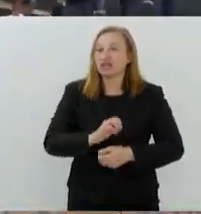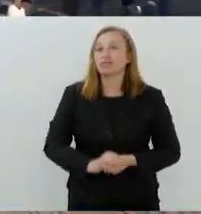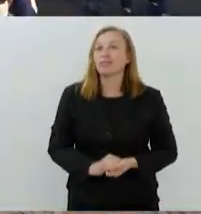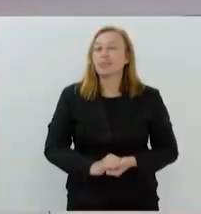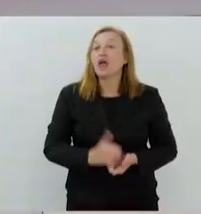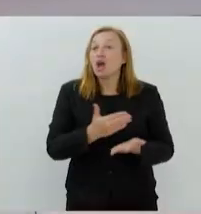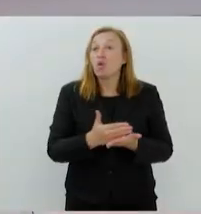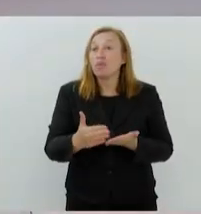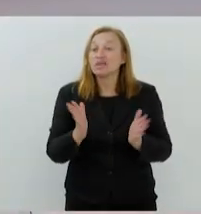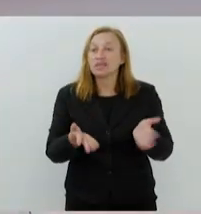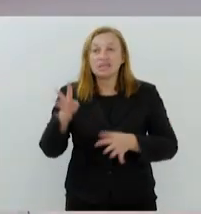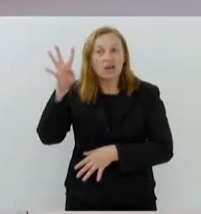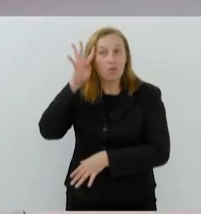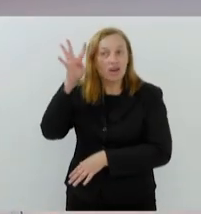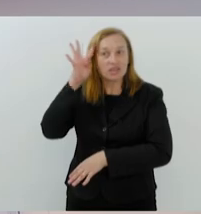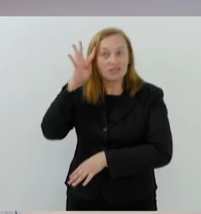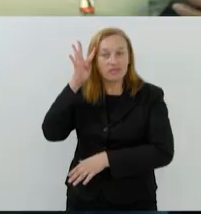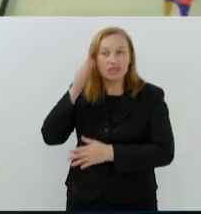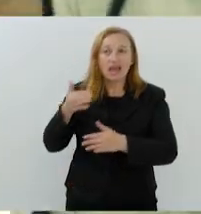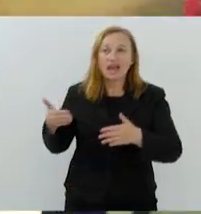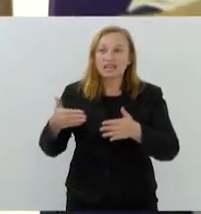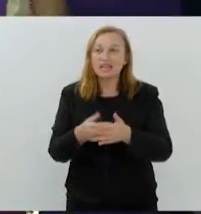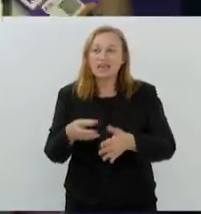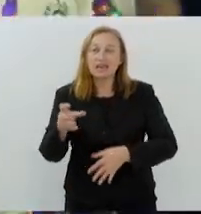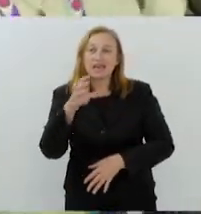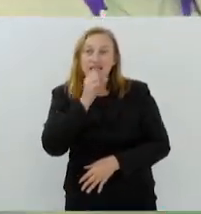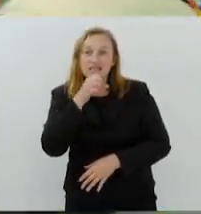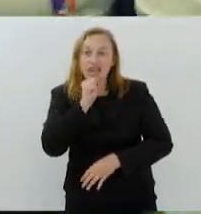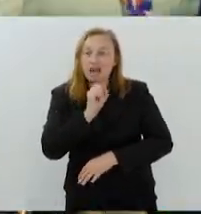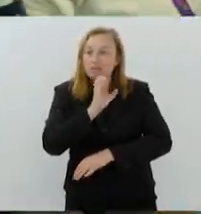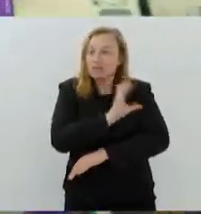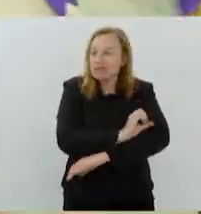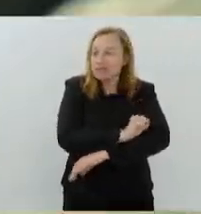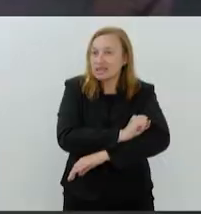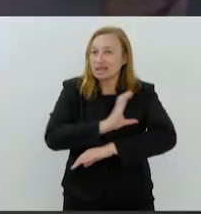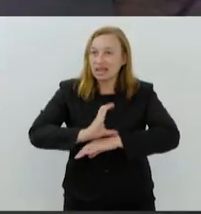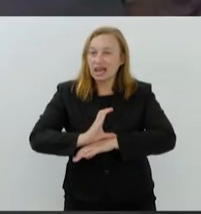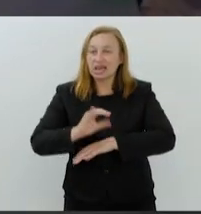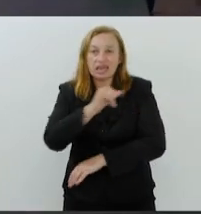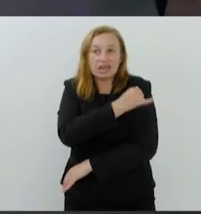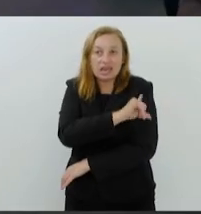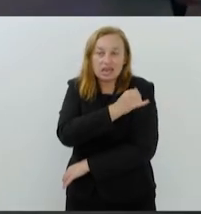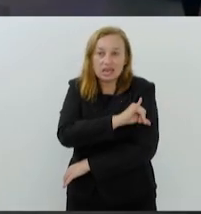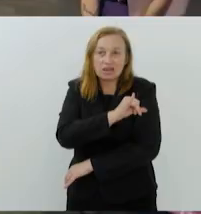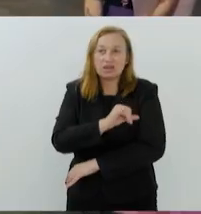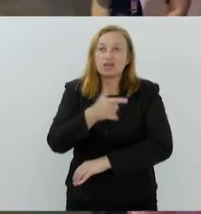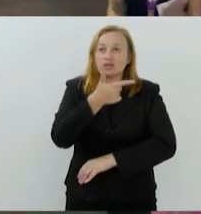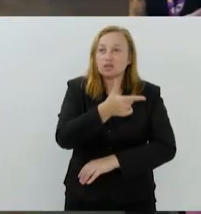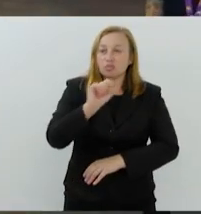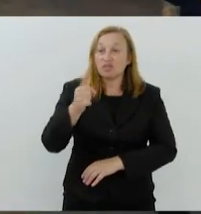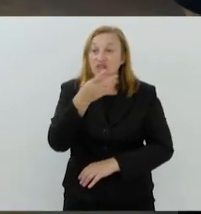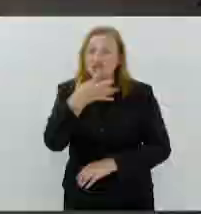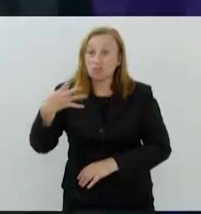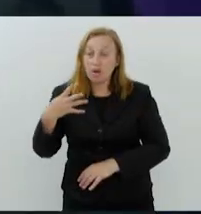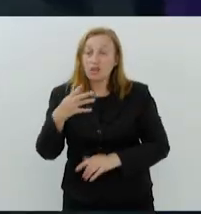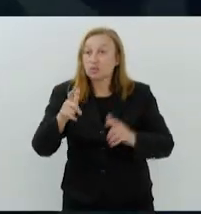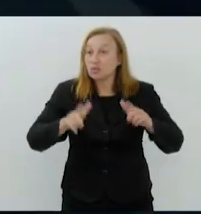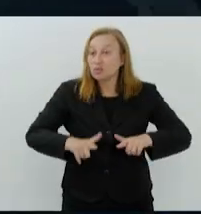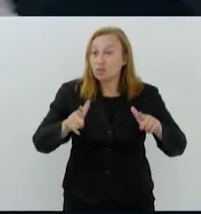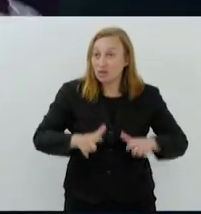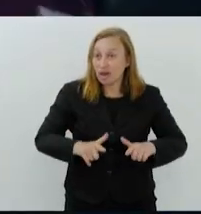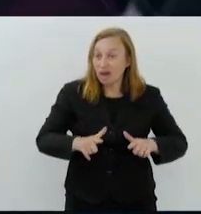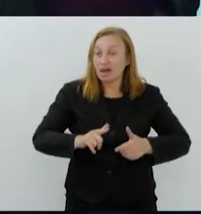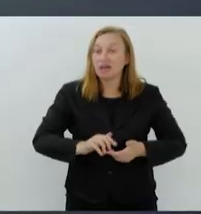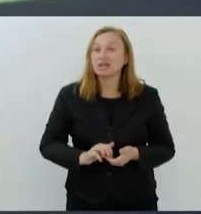Começa nesta quarta-feira e vai até sábado a segunda edição do SENAC-Rio Summit 2024, no espaço Expo